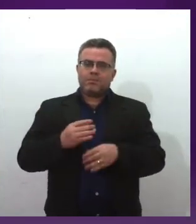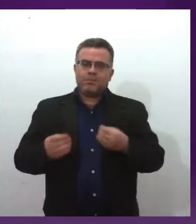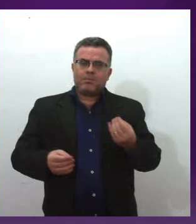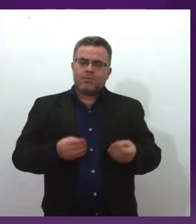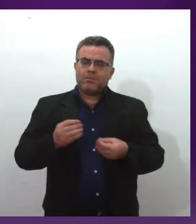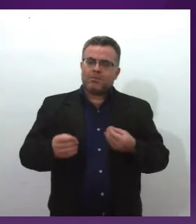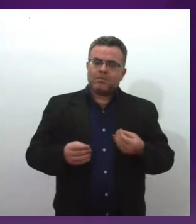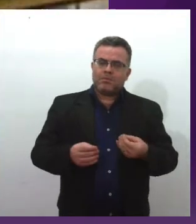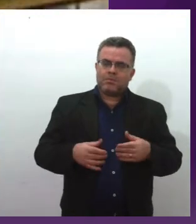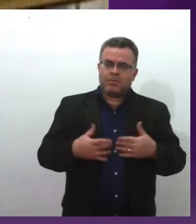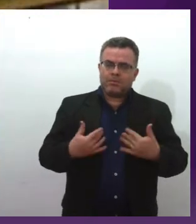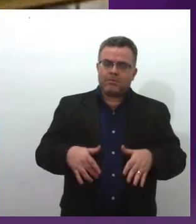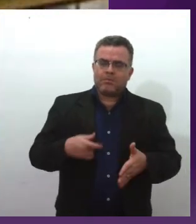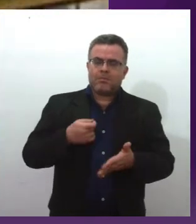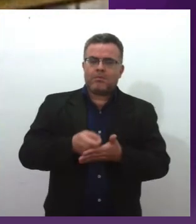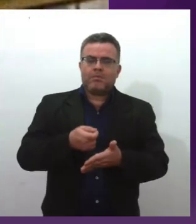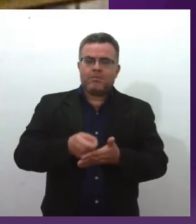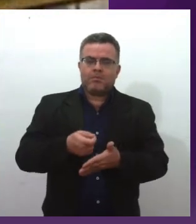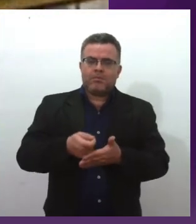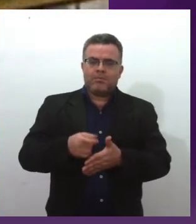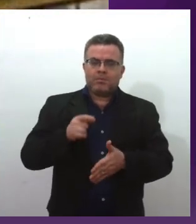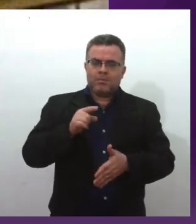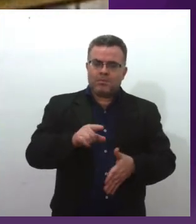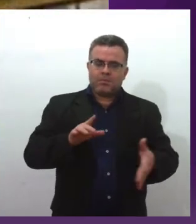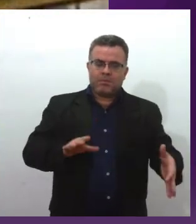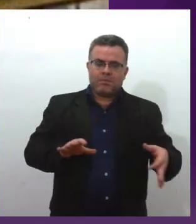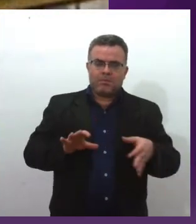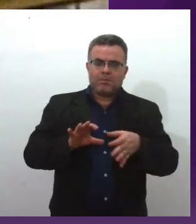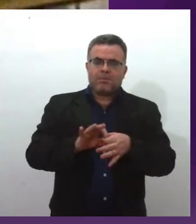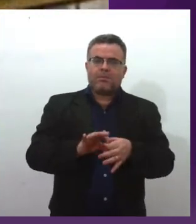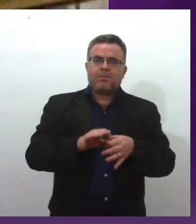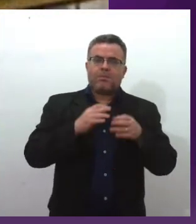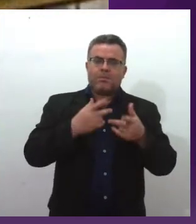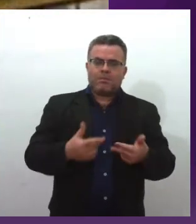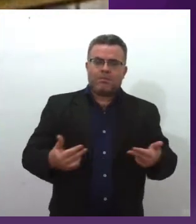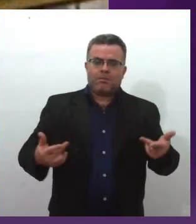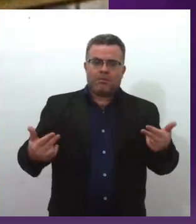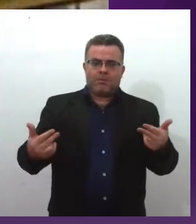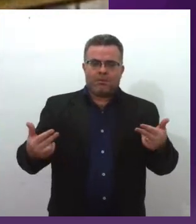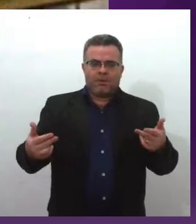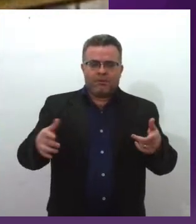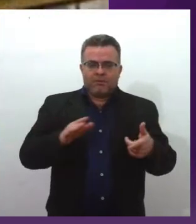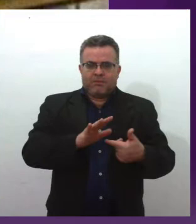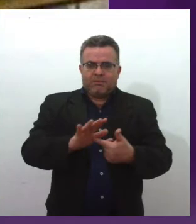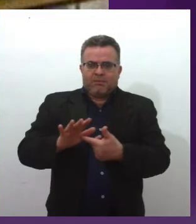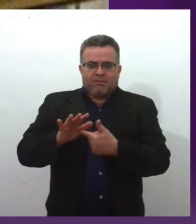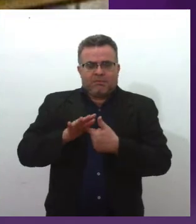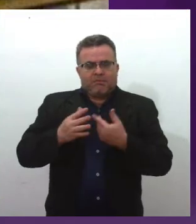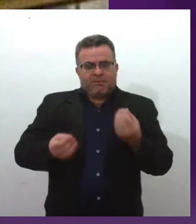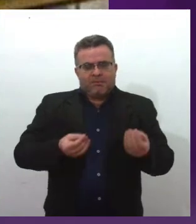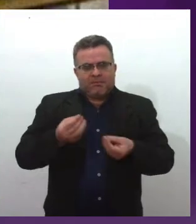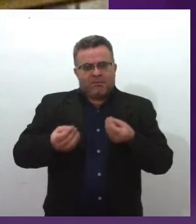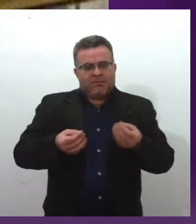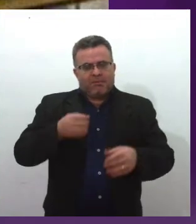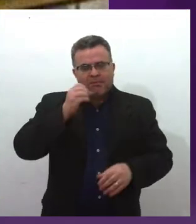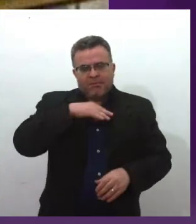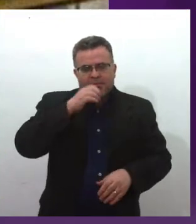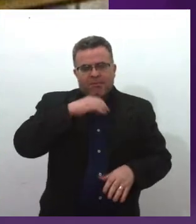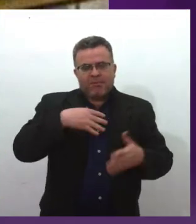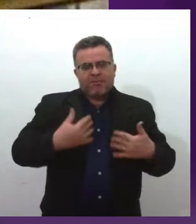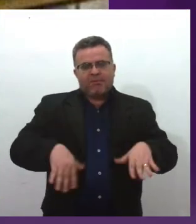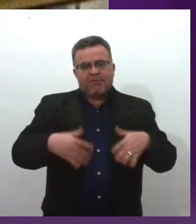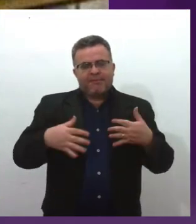as regras impostas, não é? Muito ligada a estigmas, e sobretudo muito ligada a racismo e preconceito. Eu